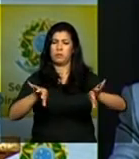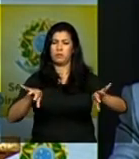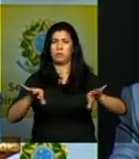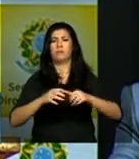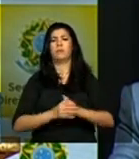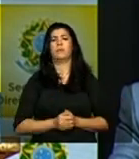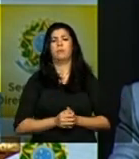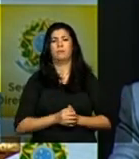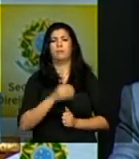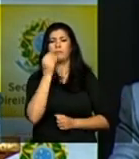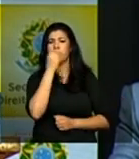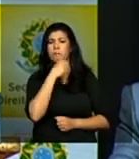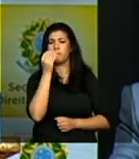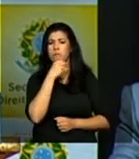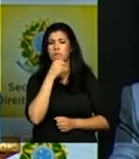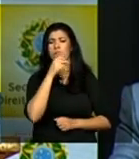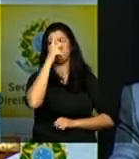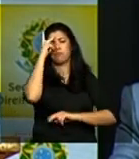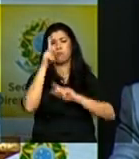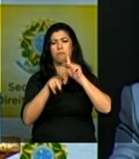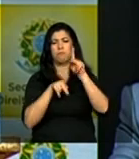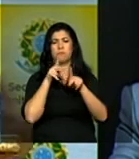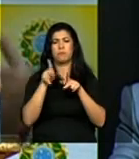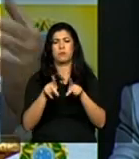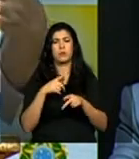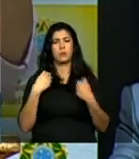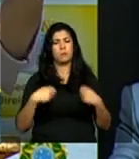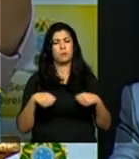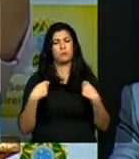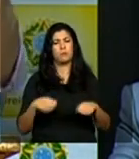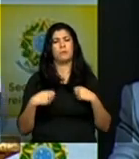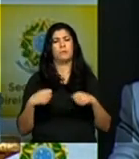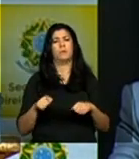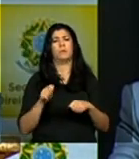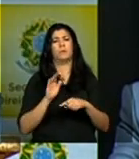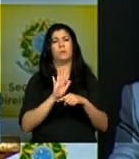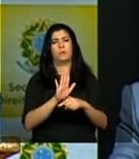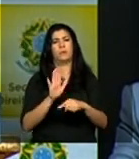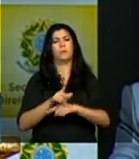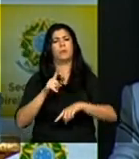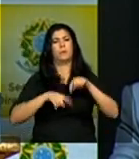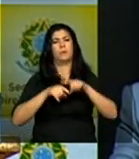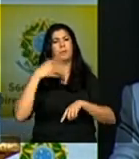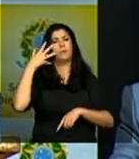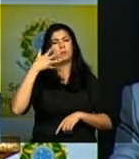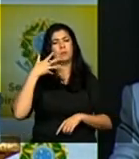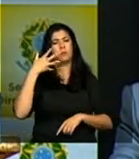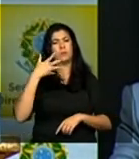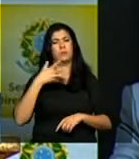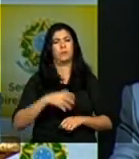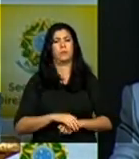mais fragilizadas para as populações que mais necessitam das políticas públicas